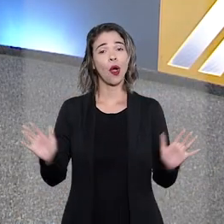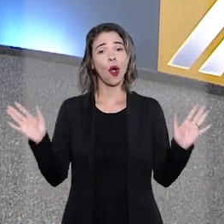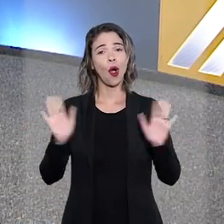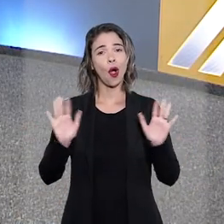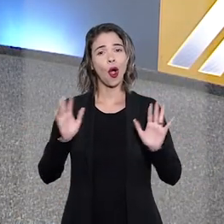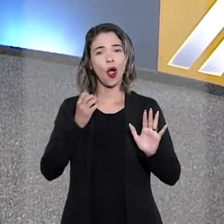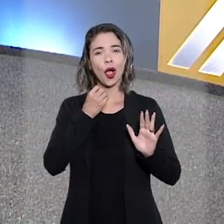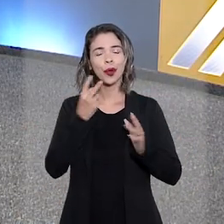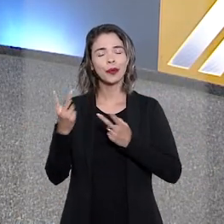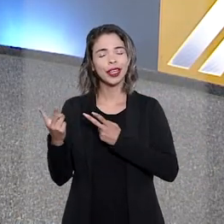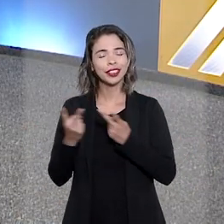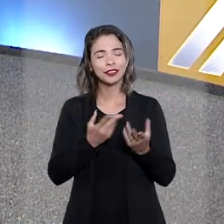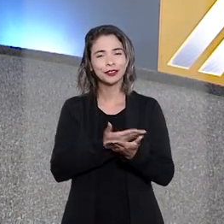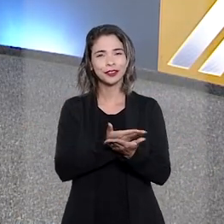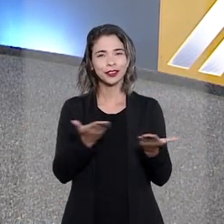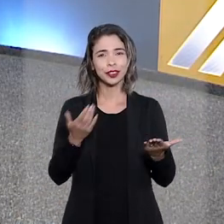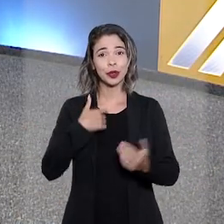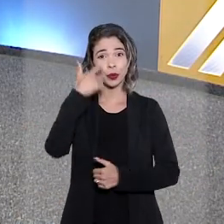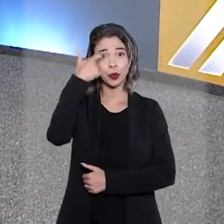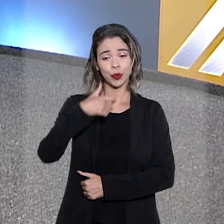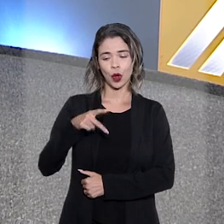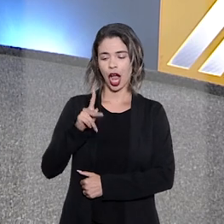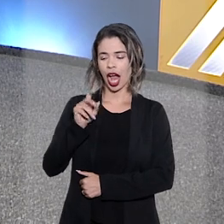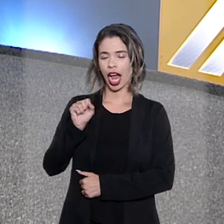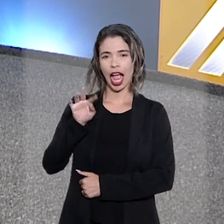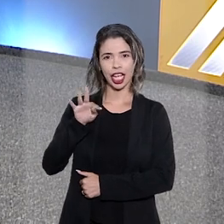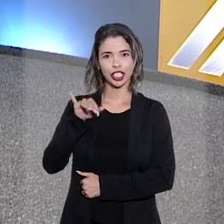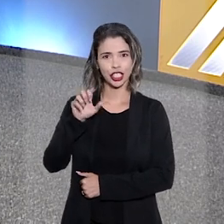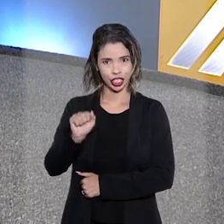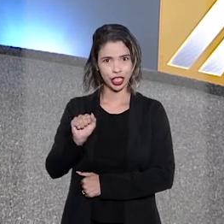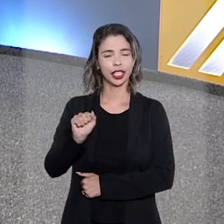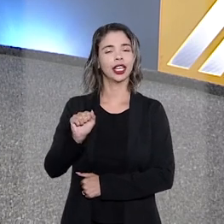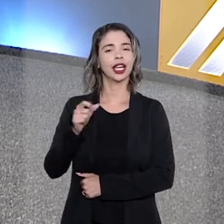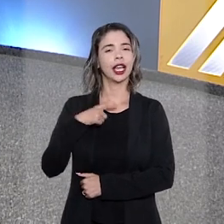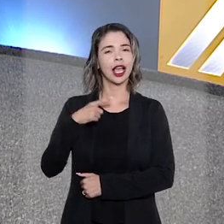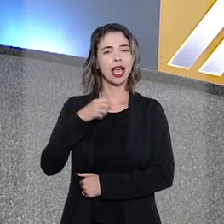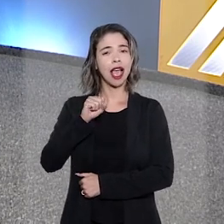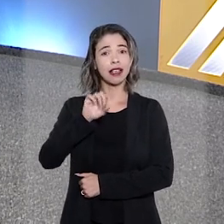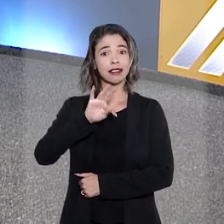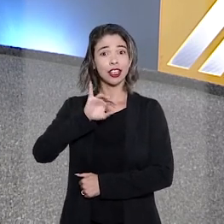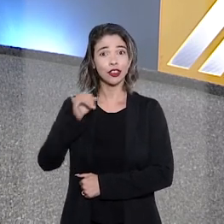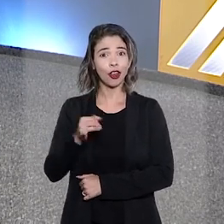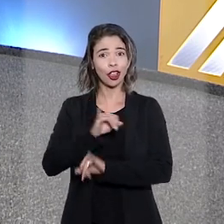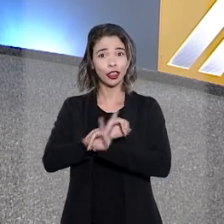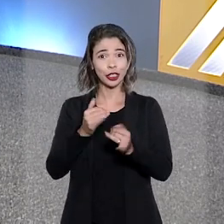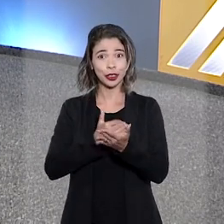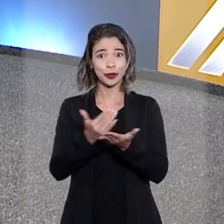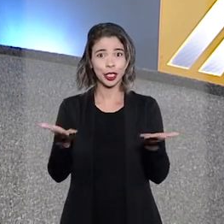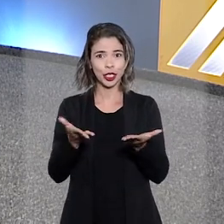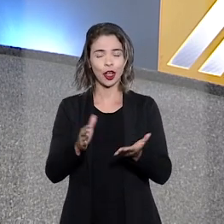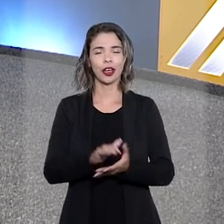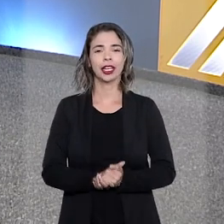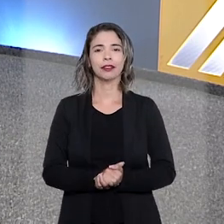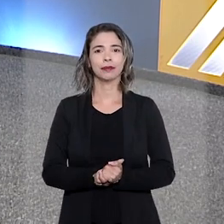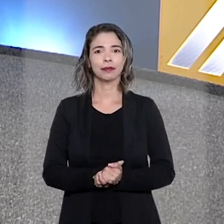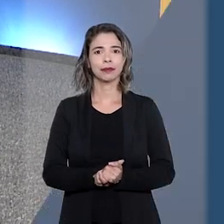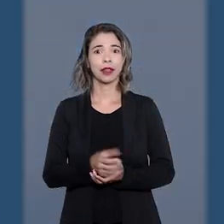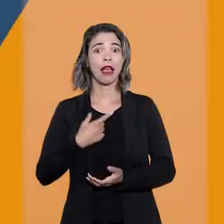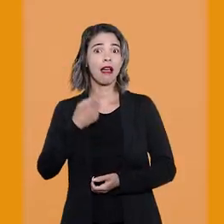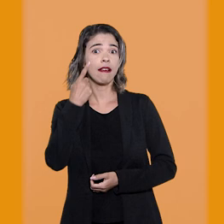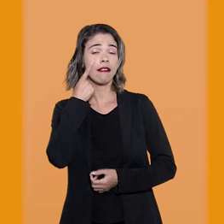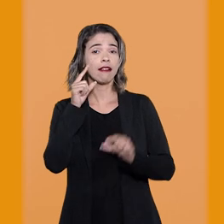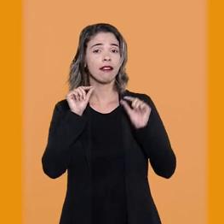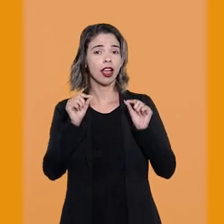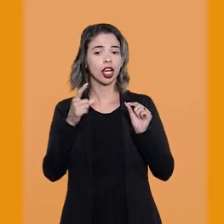Olá, seja muito bem-vindo. Eu sou Kátia Gomes e o STJ Notícias está no ar. No programa de hoje